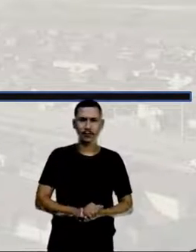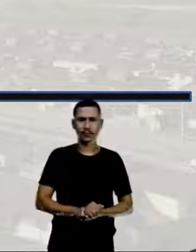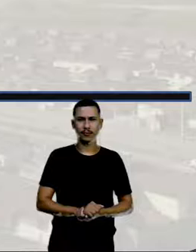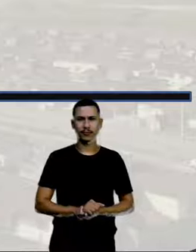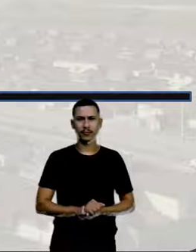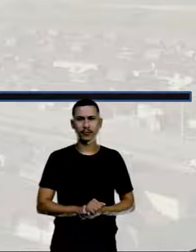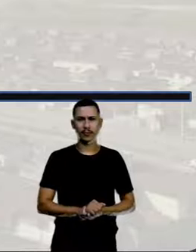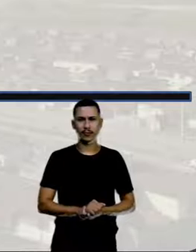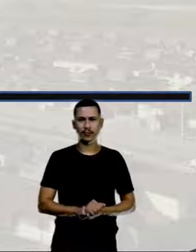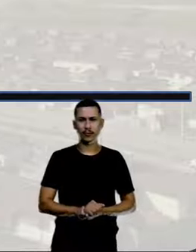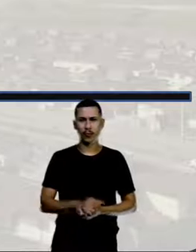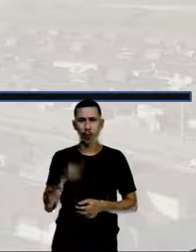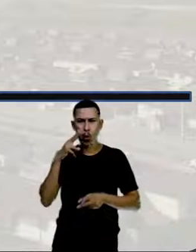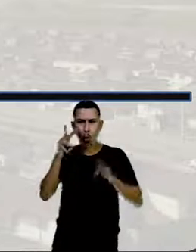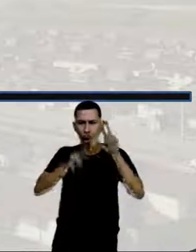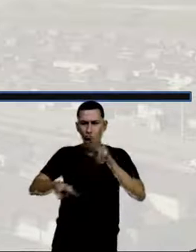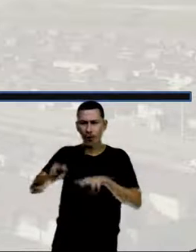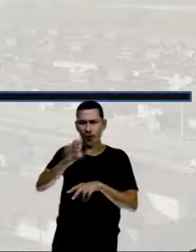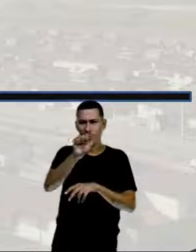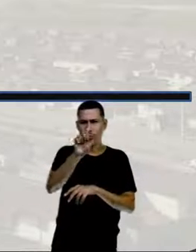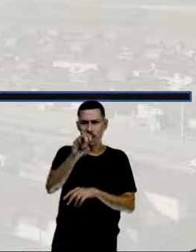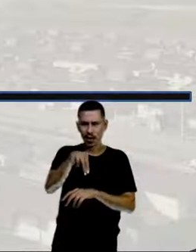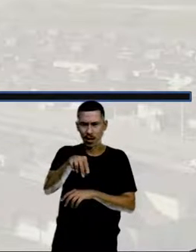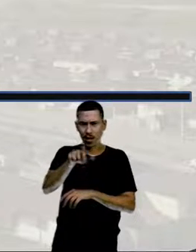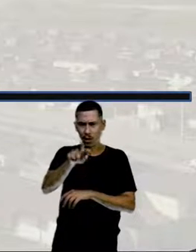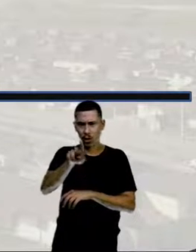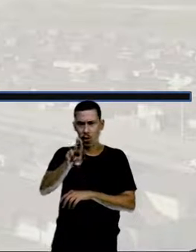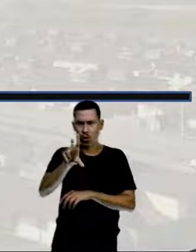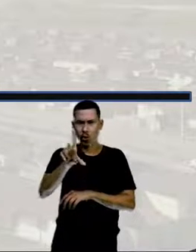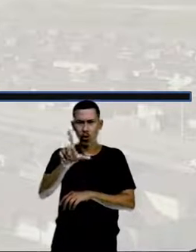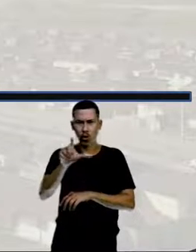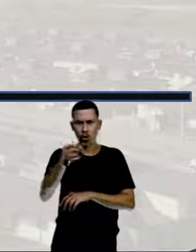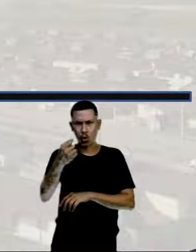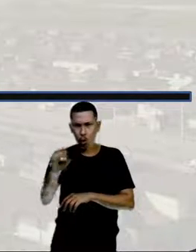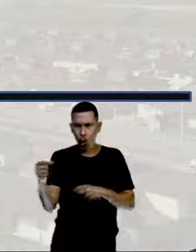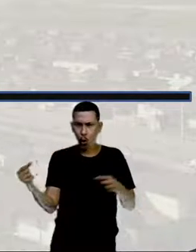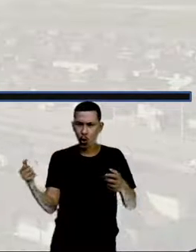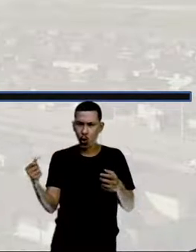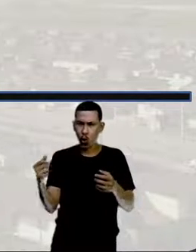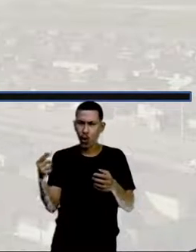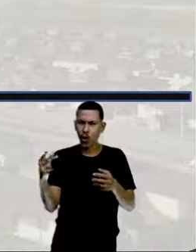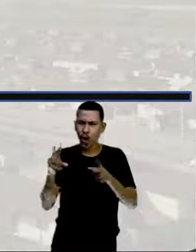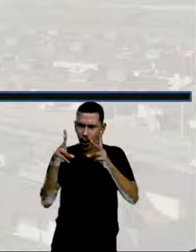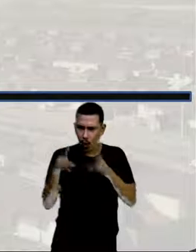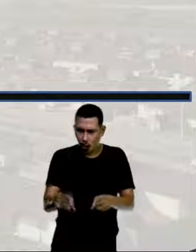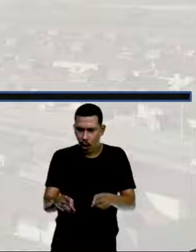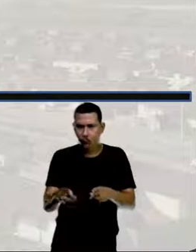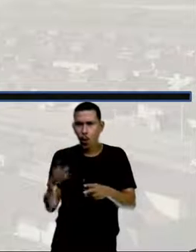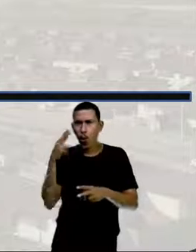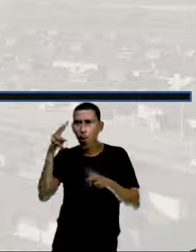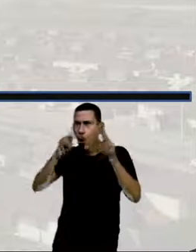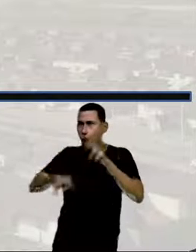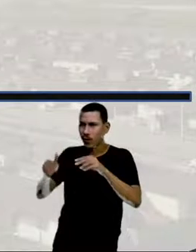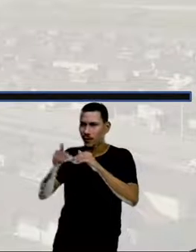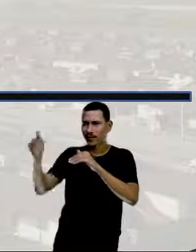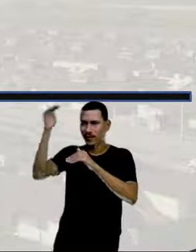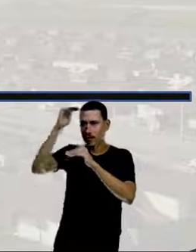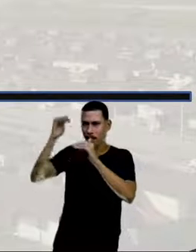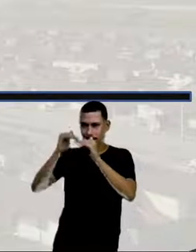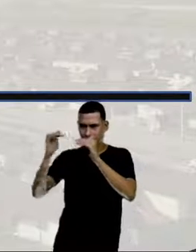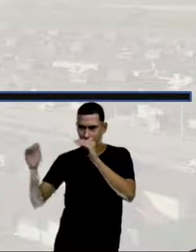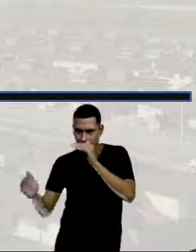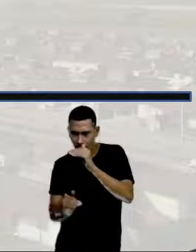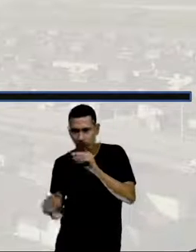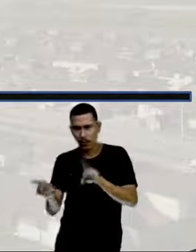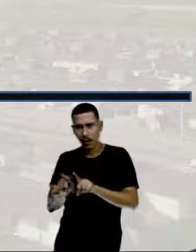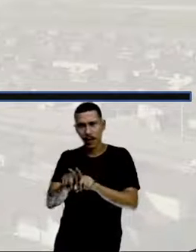Então, esses ângulos que eles são correspondentes, esses dois de cima com esses dois de baixo, a gente diz que eles são